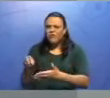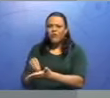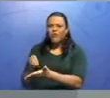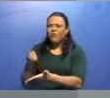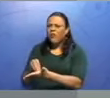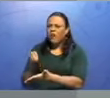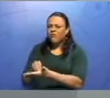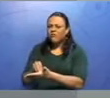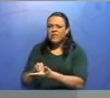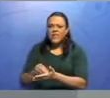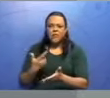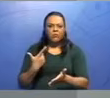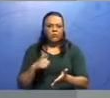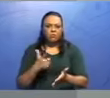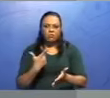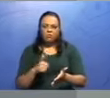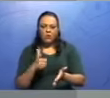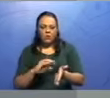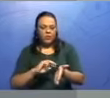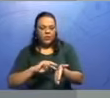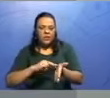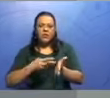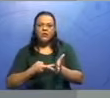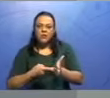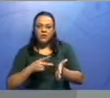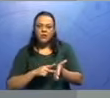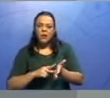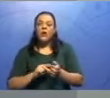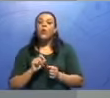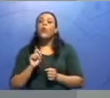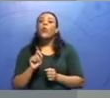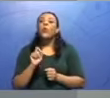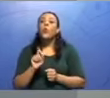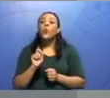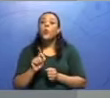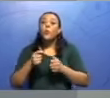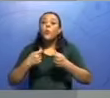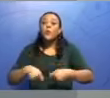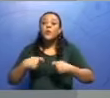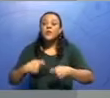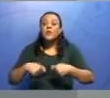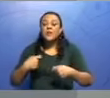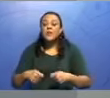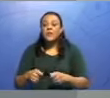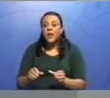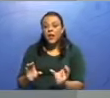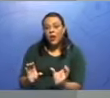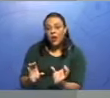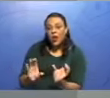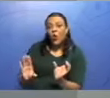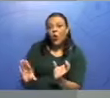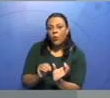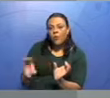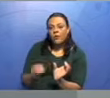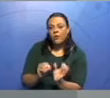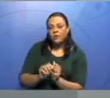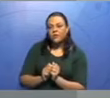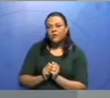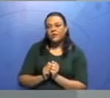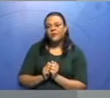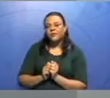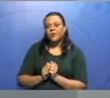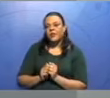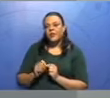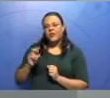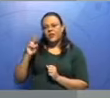fica sem sentido. E aí, eu preciso de mais palavras para completar essa frase, certo? Vamos lembrar, é como se fosse